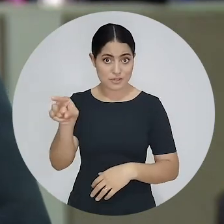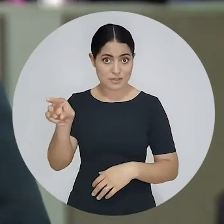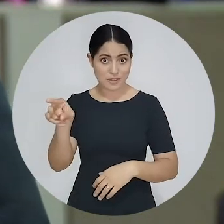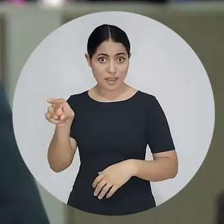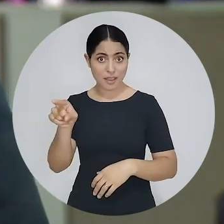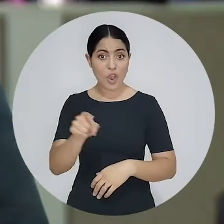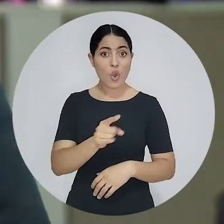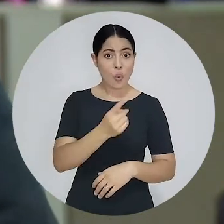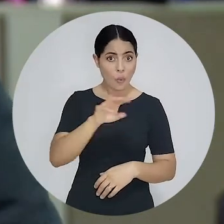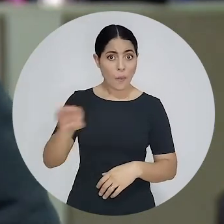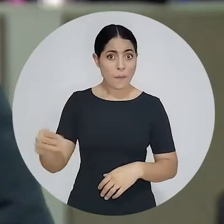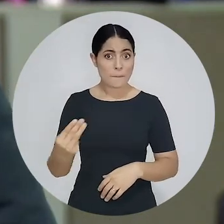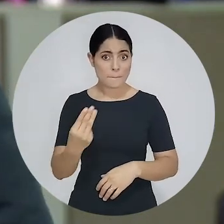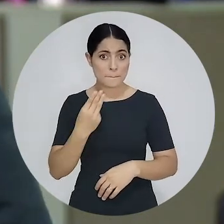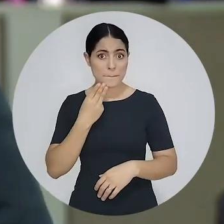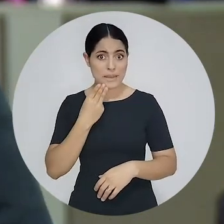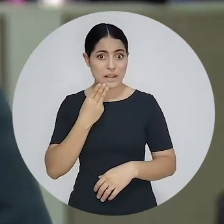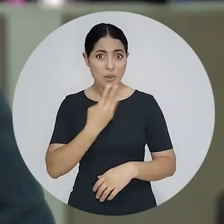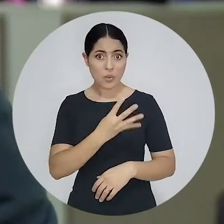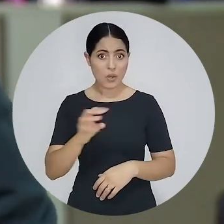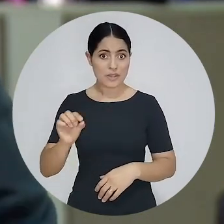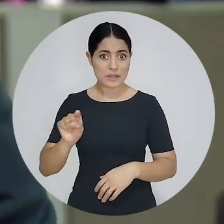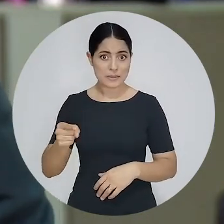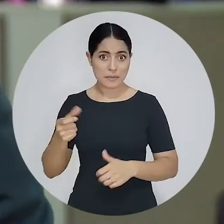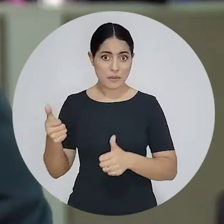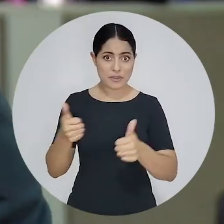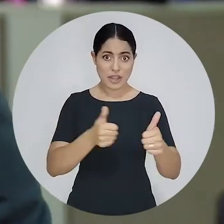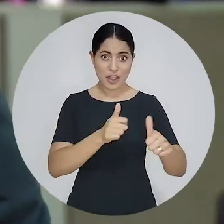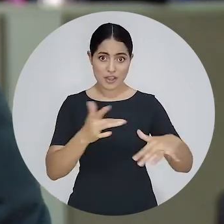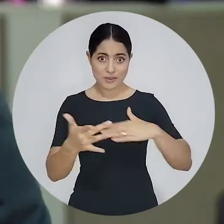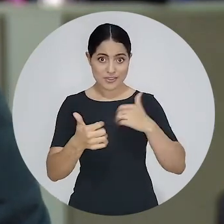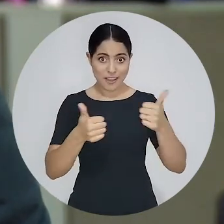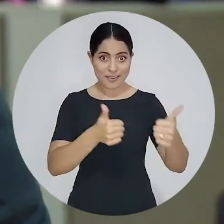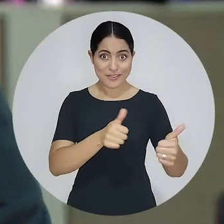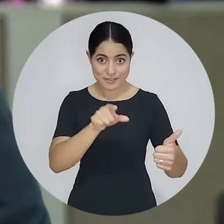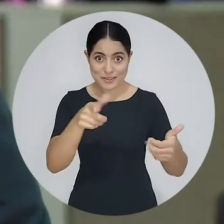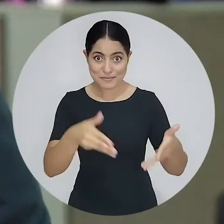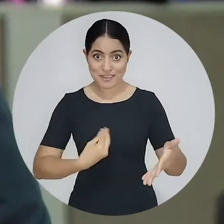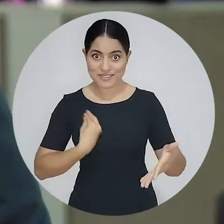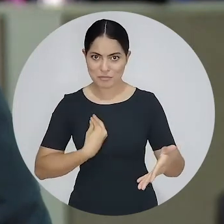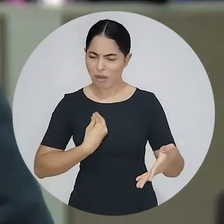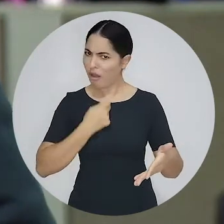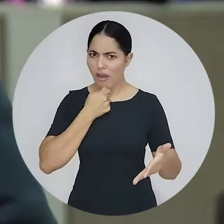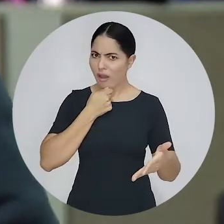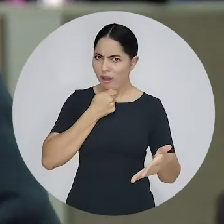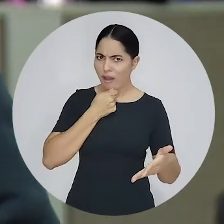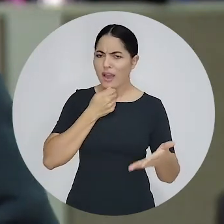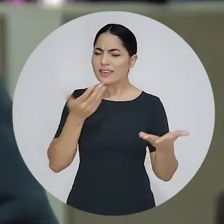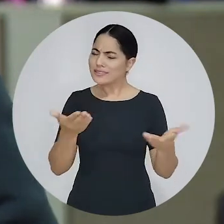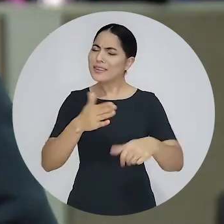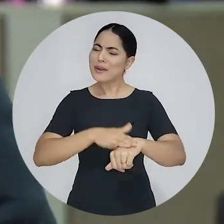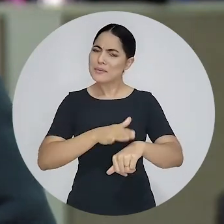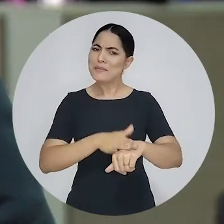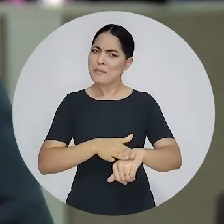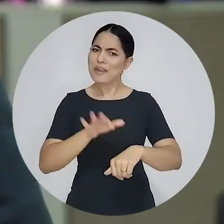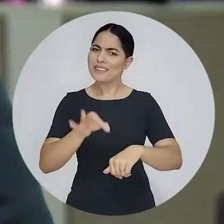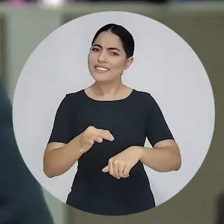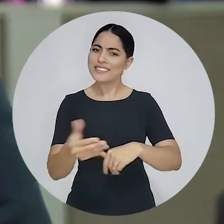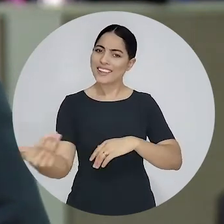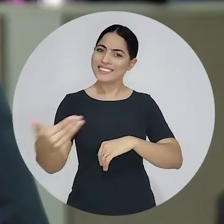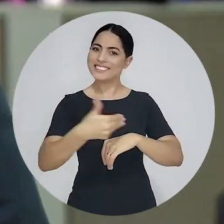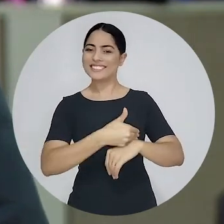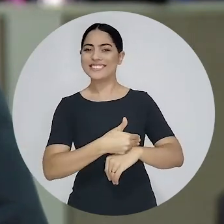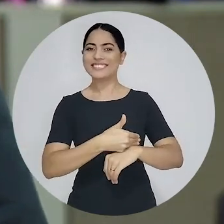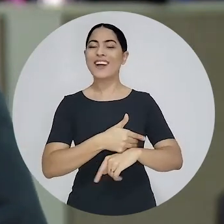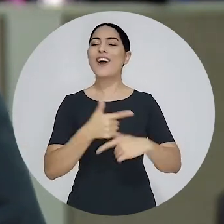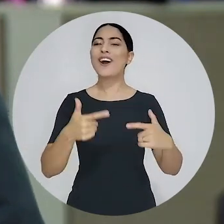parte dos nossos mais de 1 milhão e 400 mil seguidores nas redes sociais? Se ainda não, agora é o momento certo